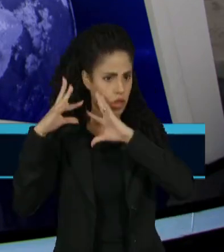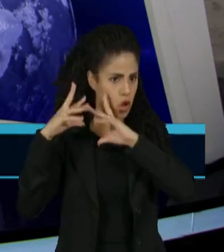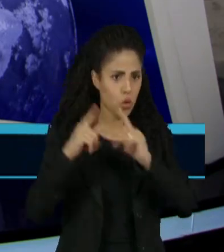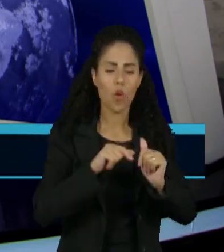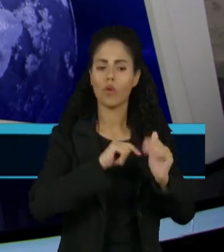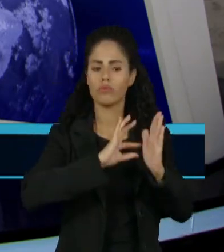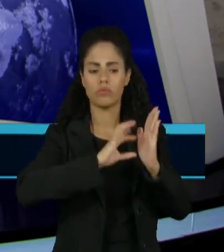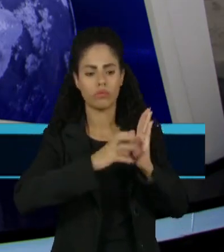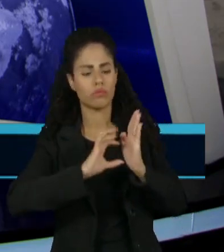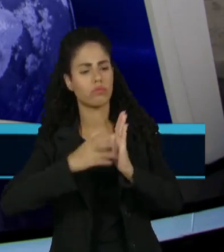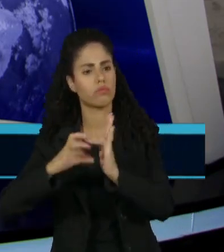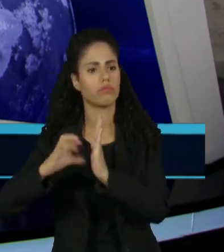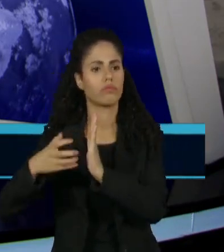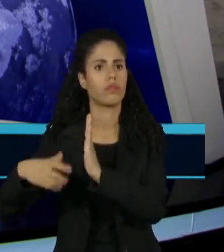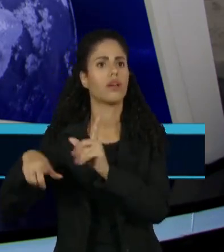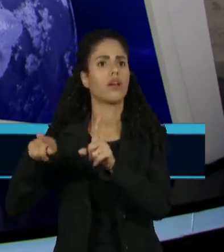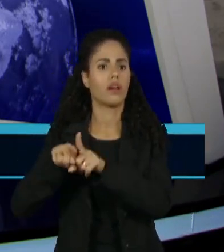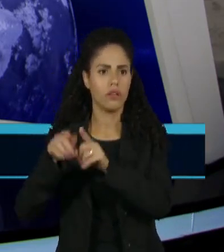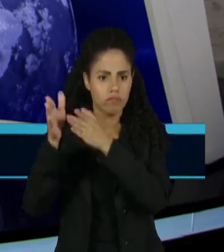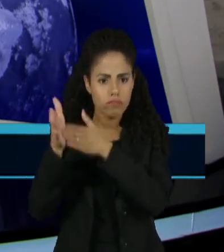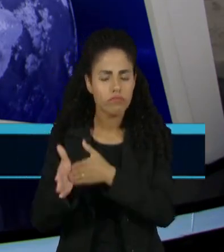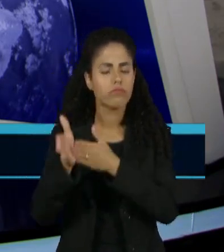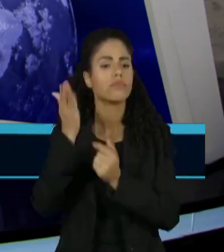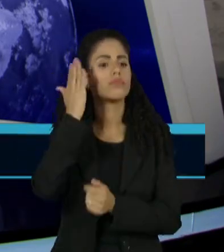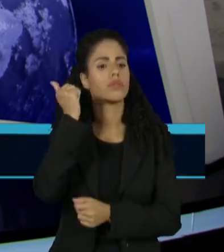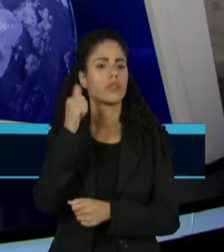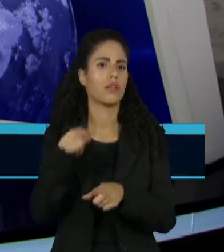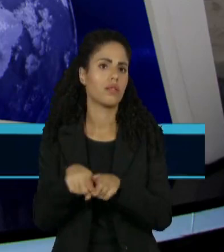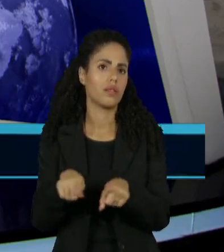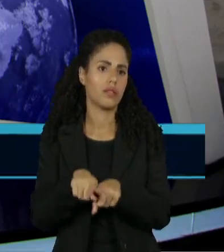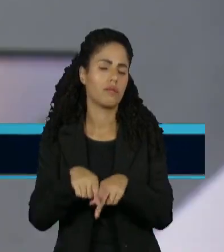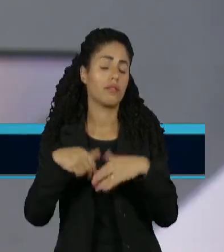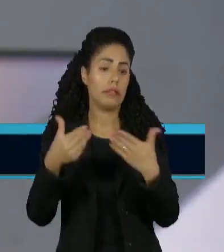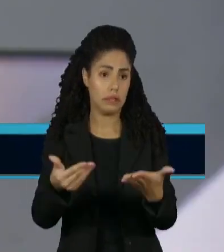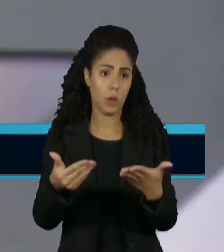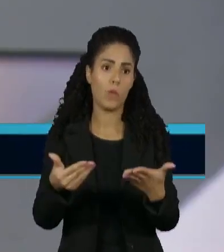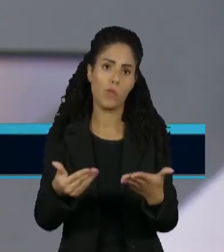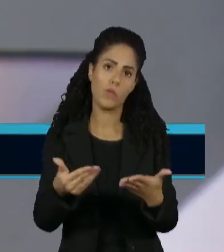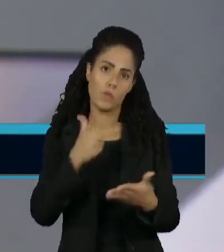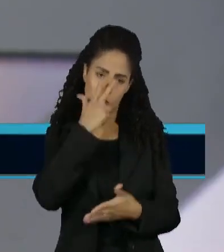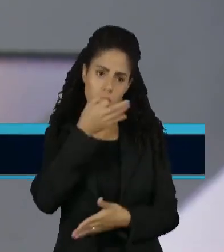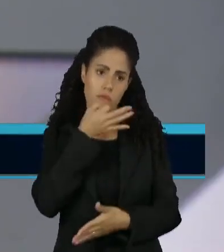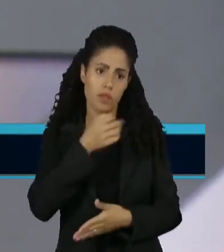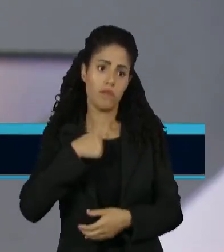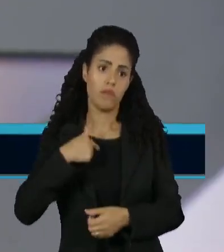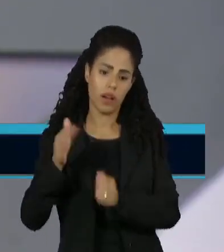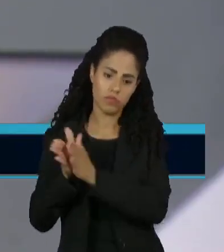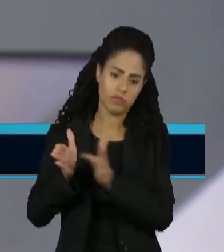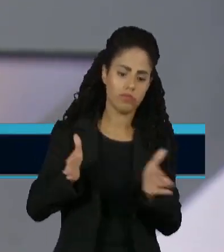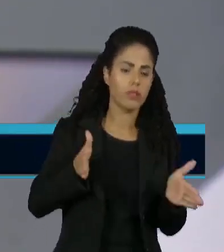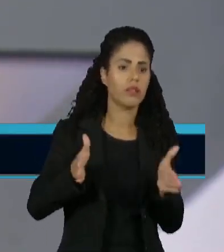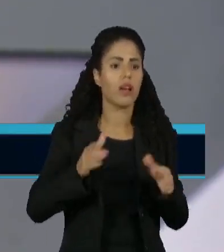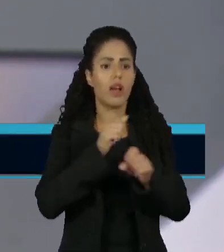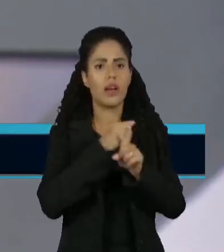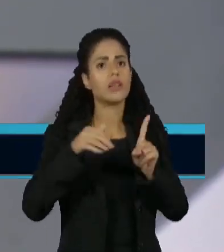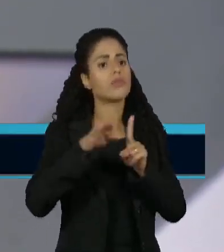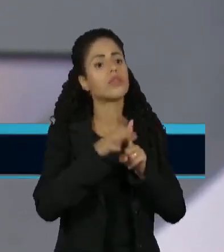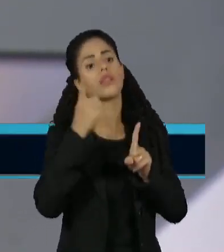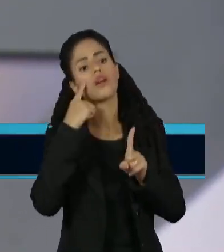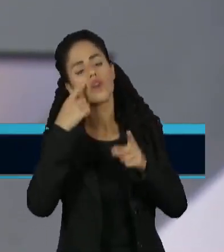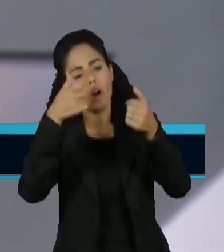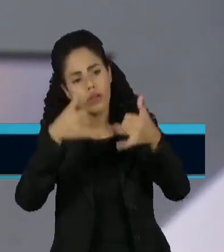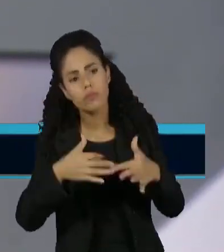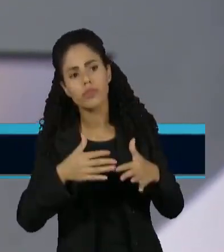caminharam por essa seara. Eu acho que vai chegar o momento que a sociedade vai ter que dizer o seguinte, olha,